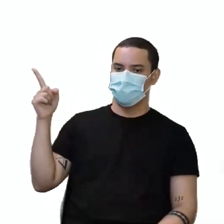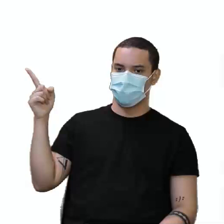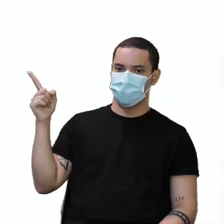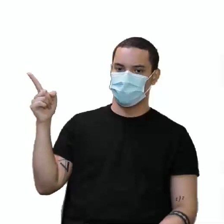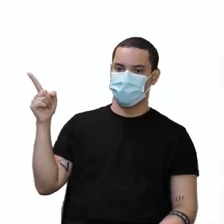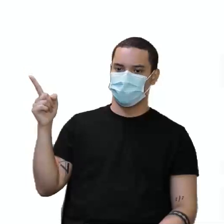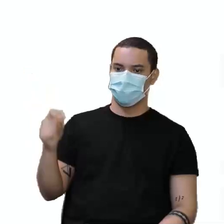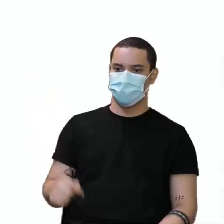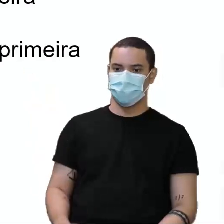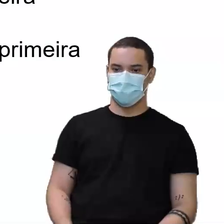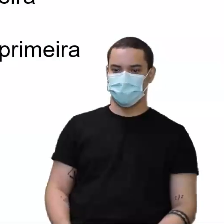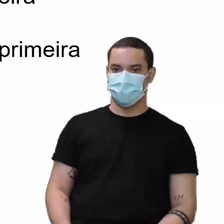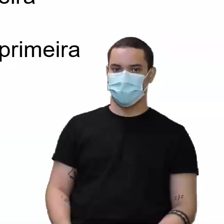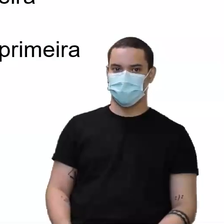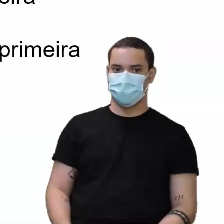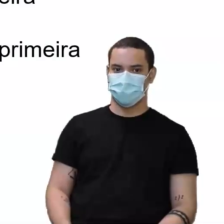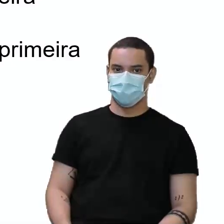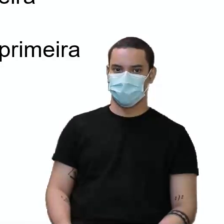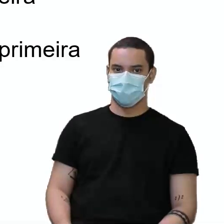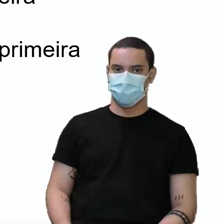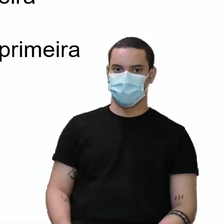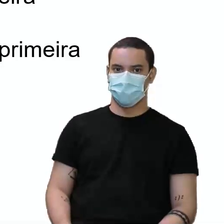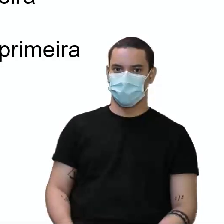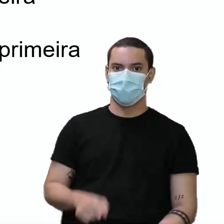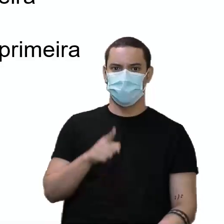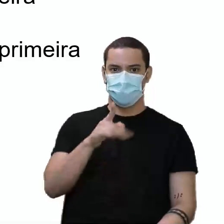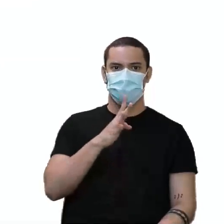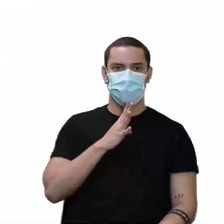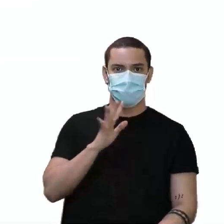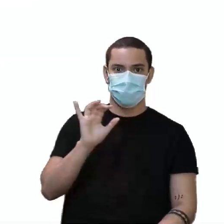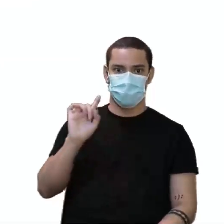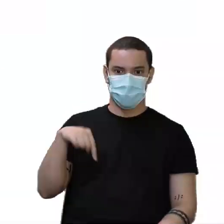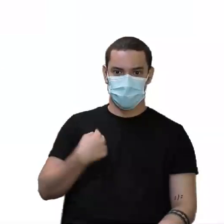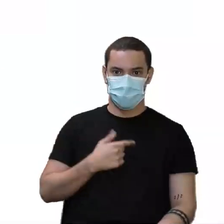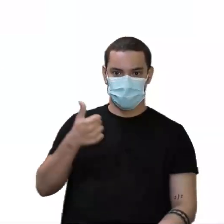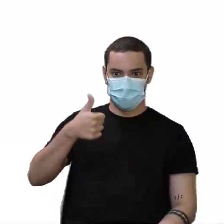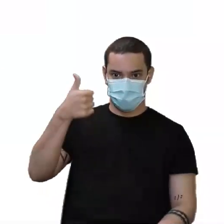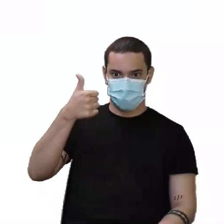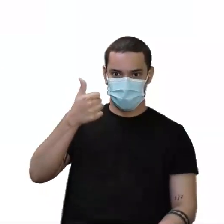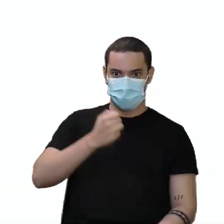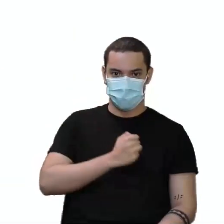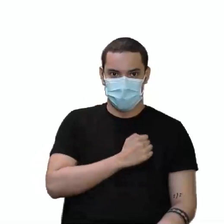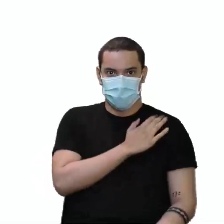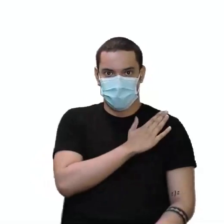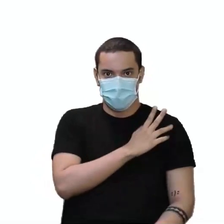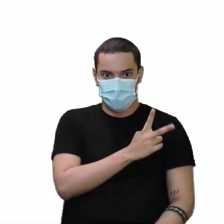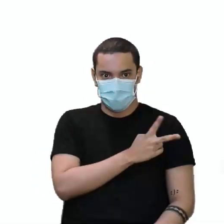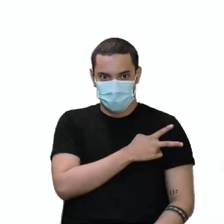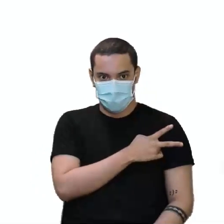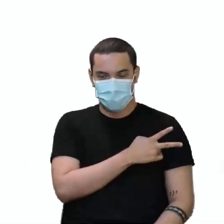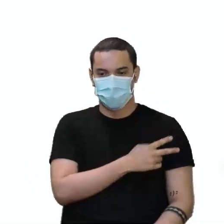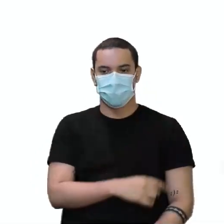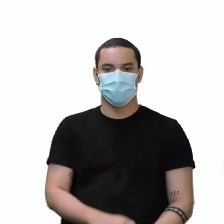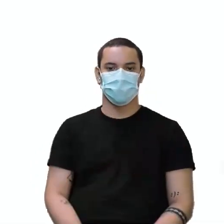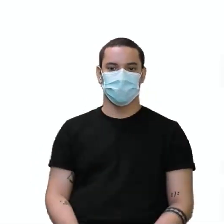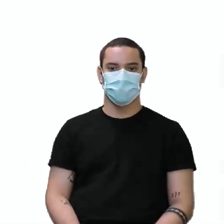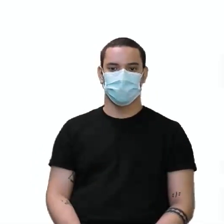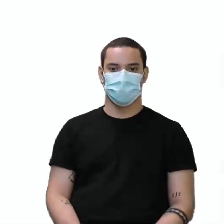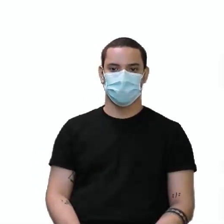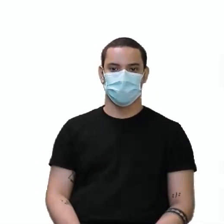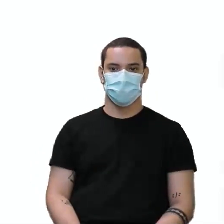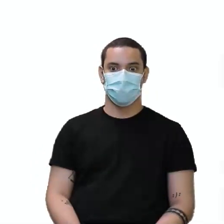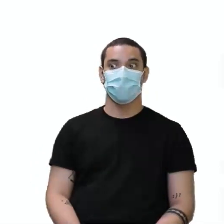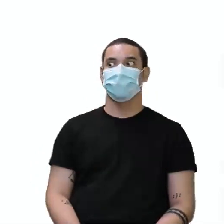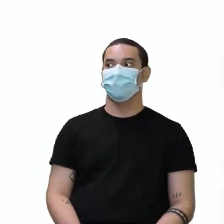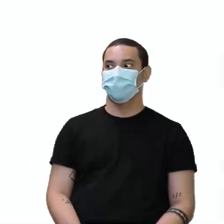sergeant, você viu a tradução lá, você conheceu a nossa primeira sargento? Esse I see, eu vejo que